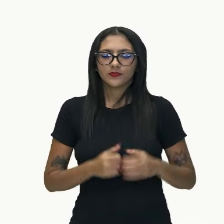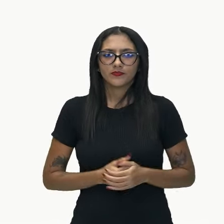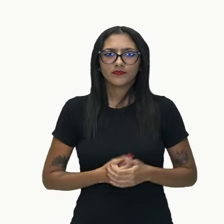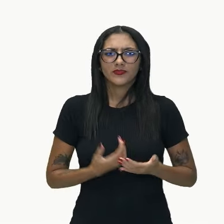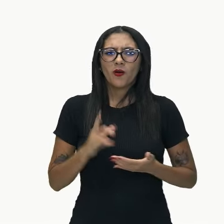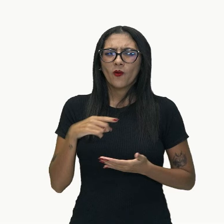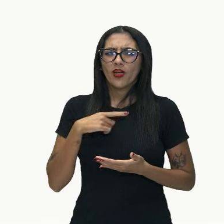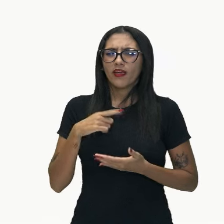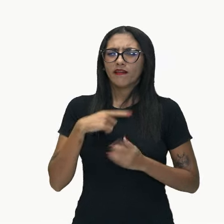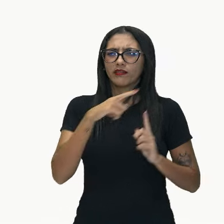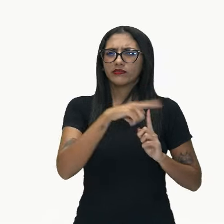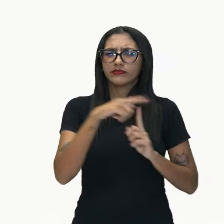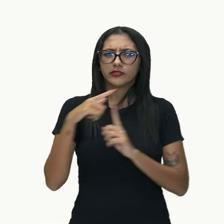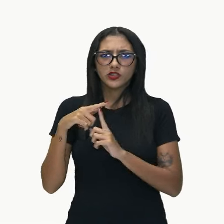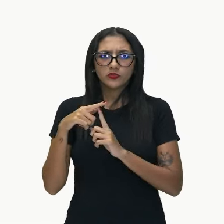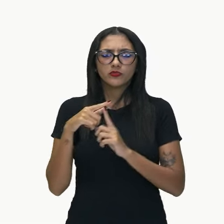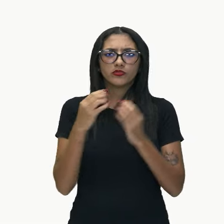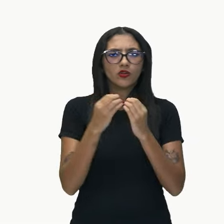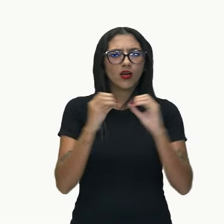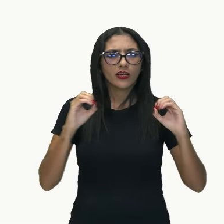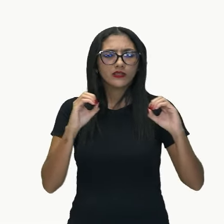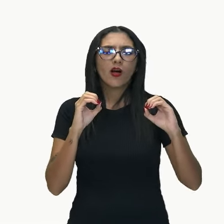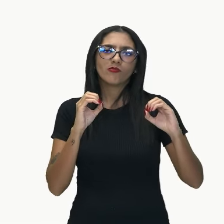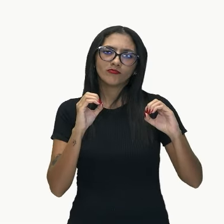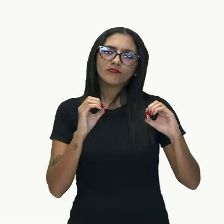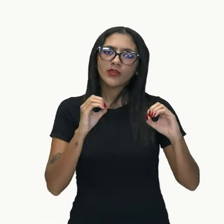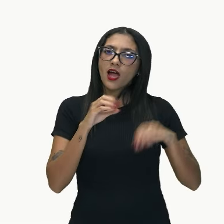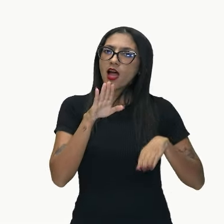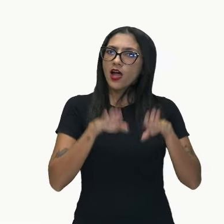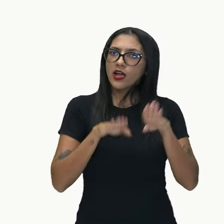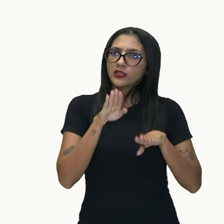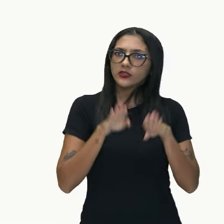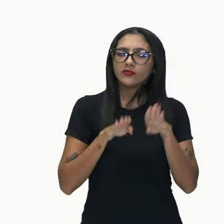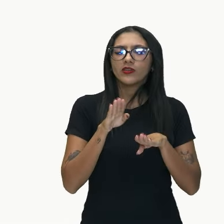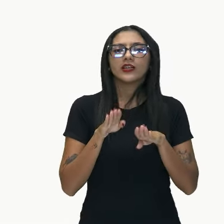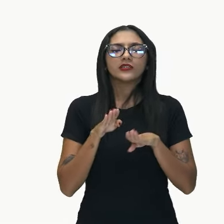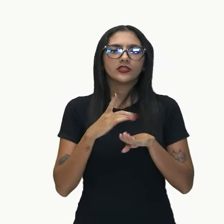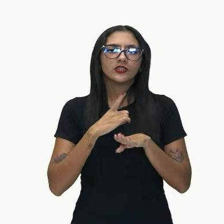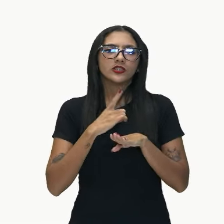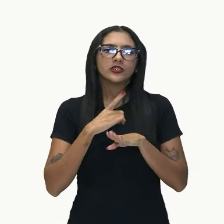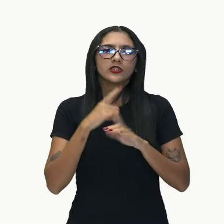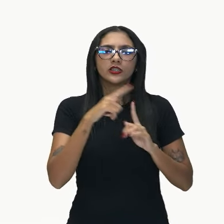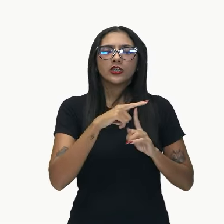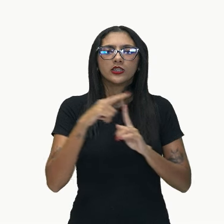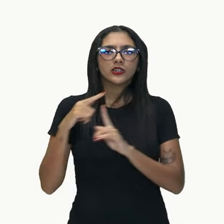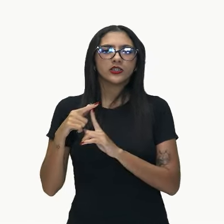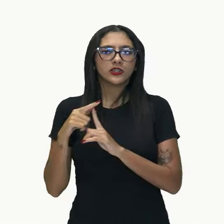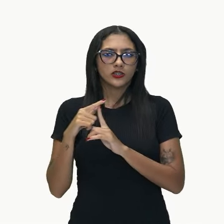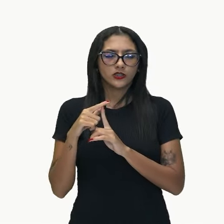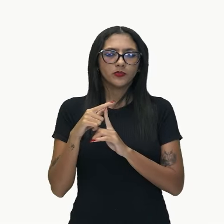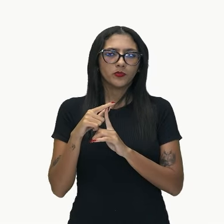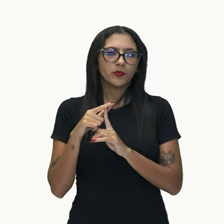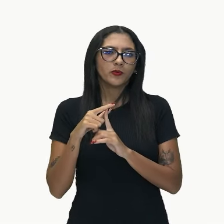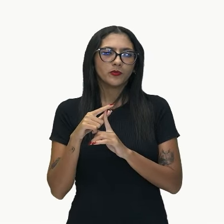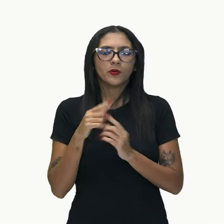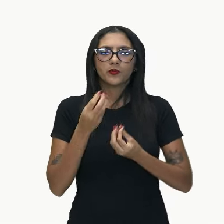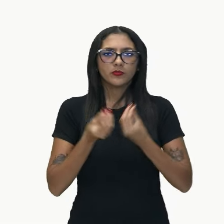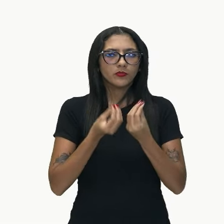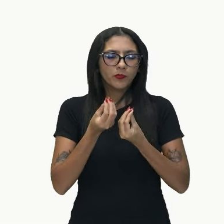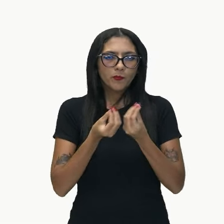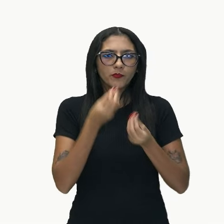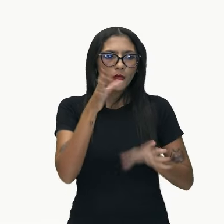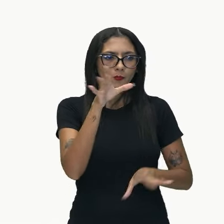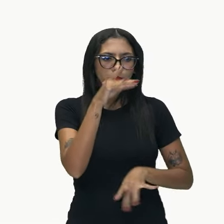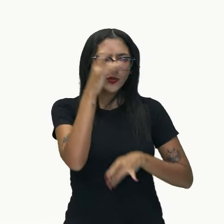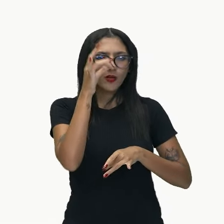desse nosso exemplo, em geral, é construção que vai me trazer uma oração subordinada na função de sujeito e quando isso